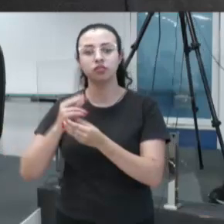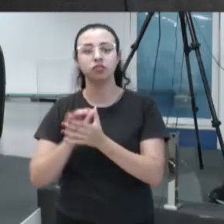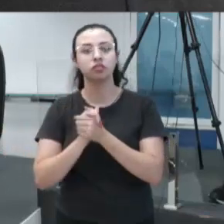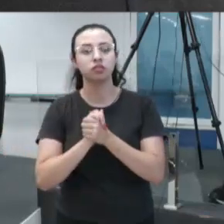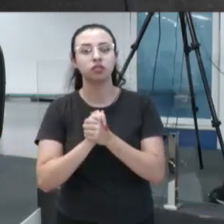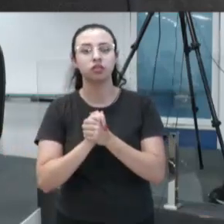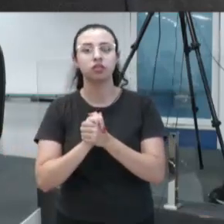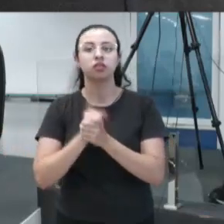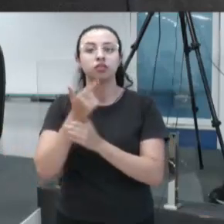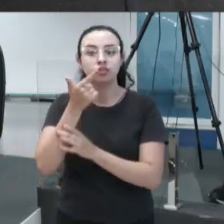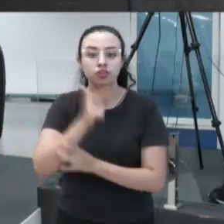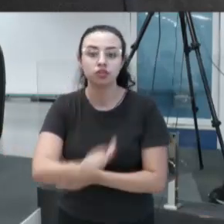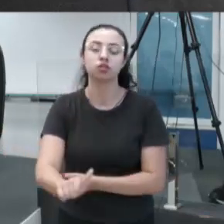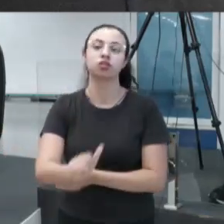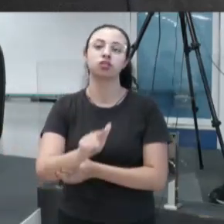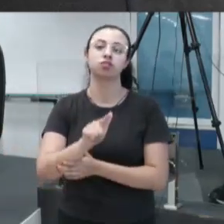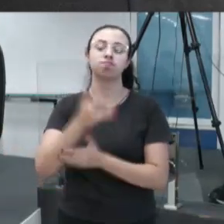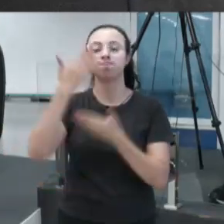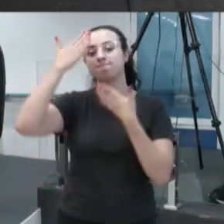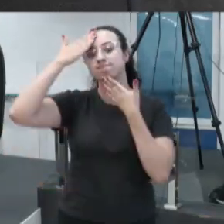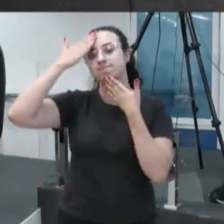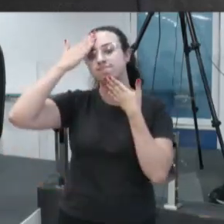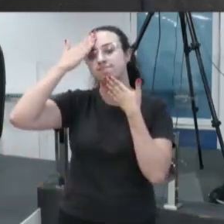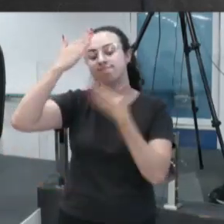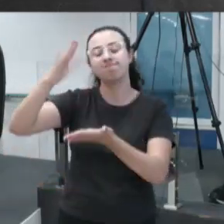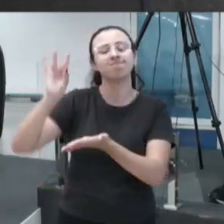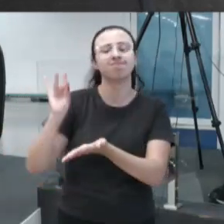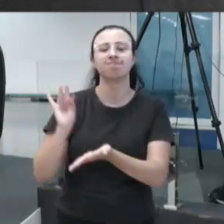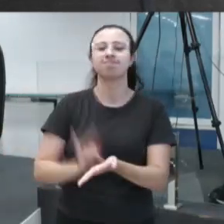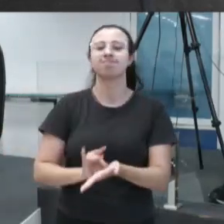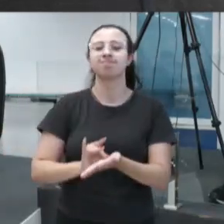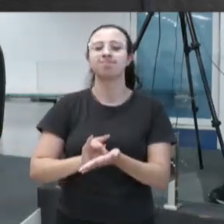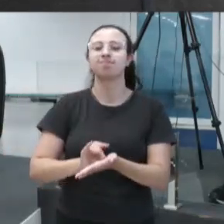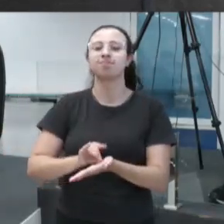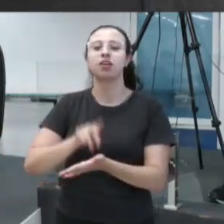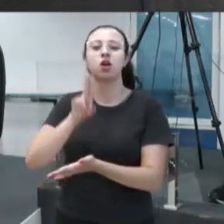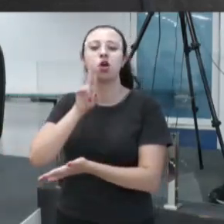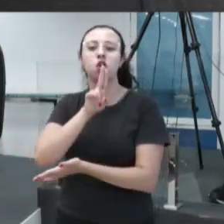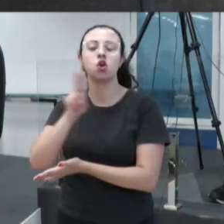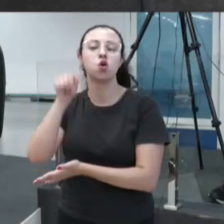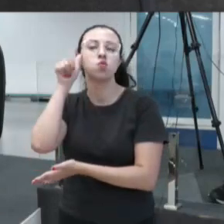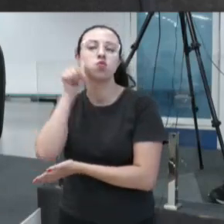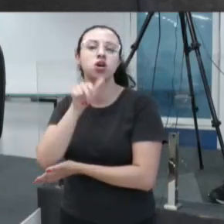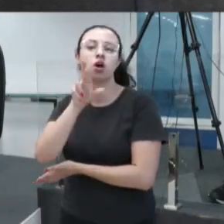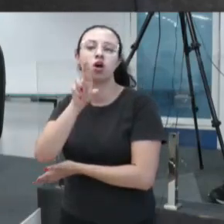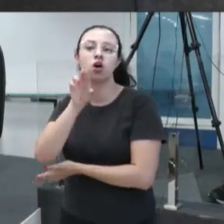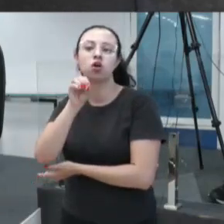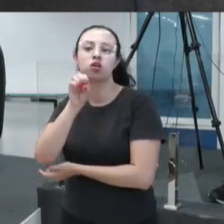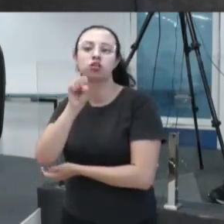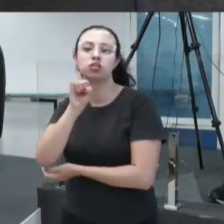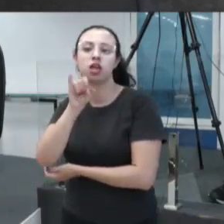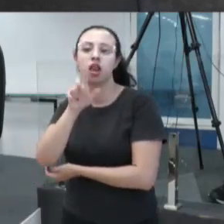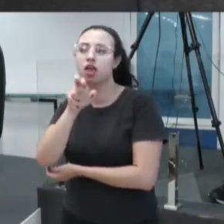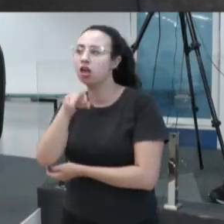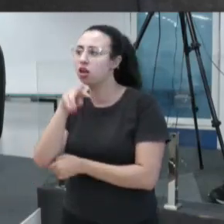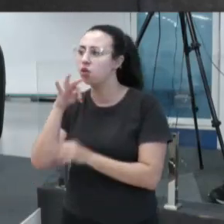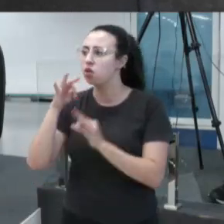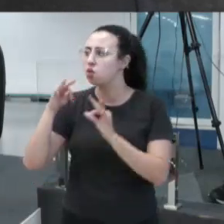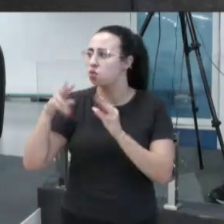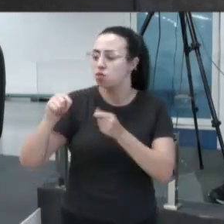cumprimentar mais uma vez, e agradecer, gratidão de verdade pela doutora Rosilene por tudo que ela fez aqui nessa casa, durante